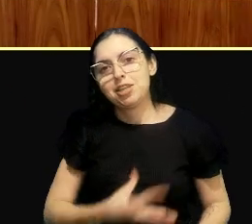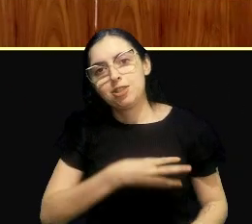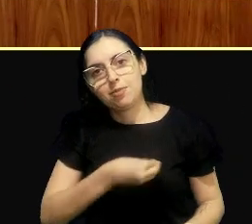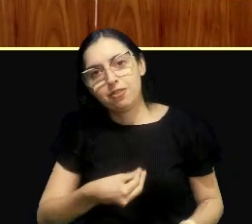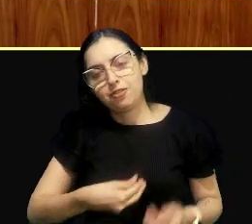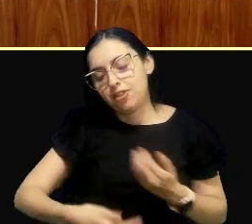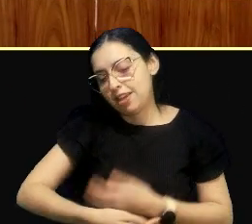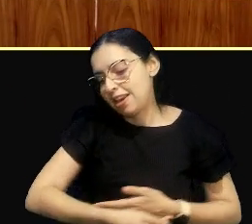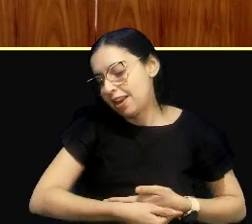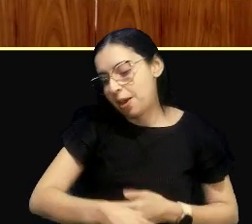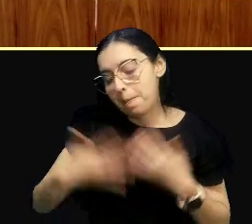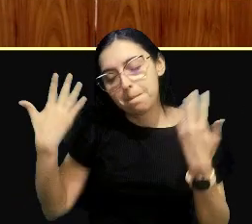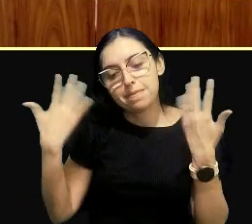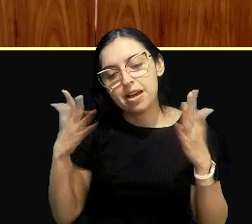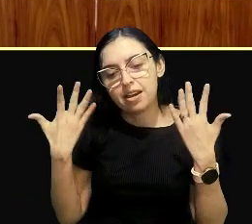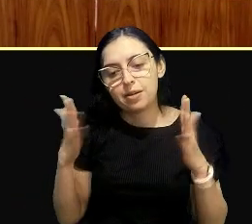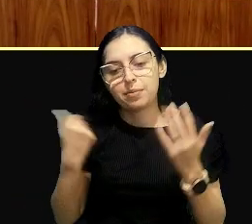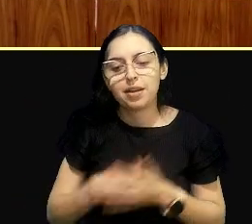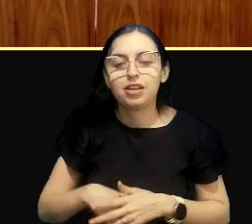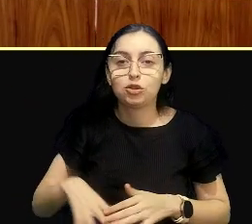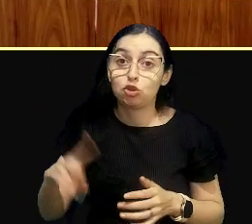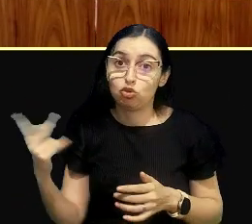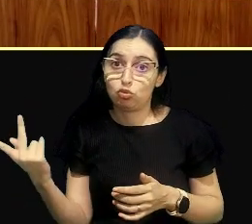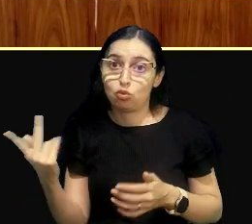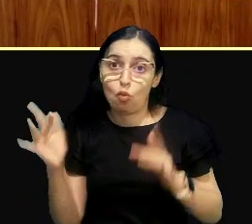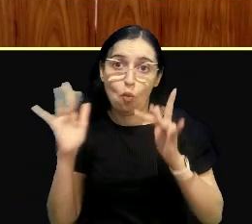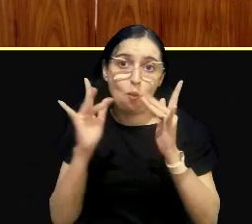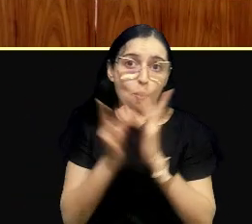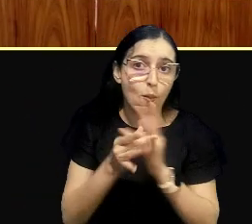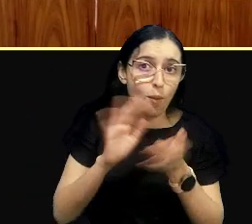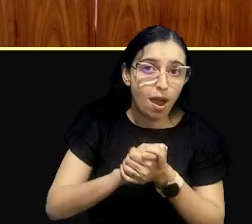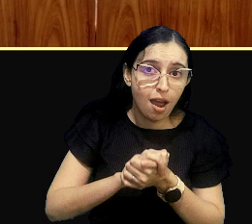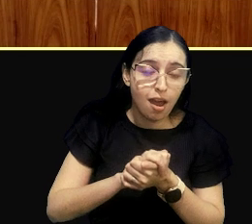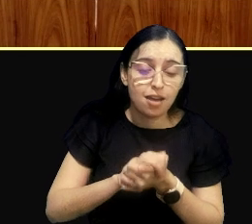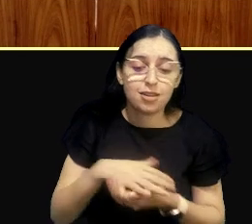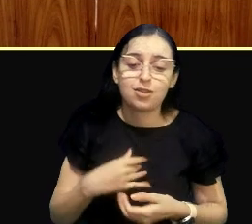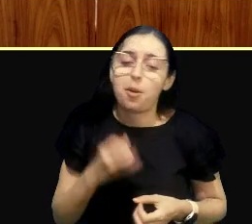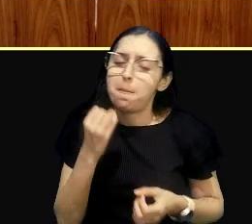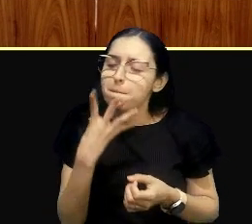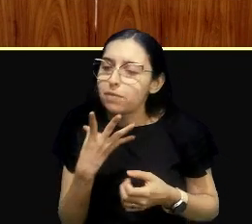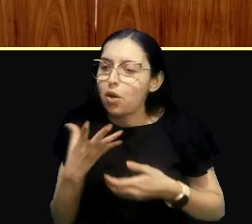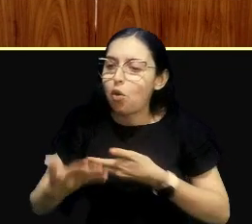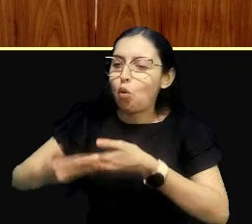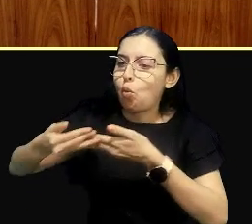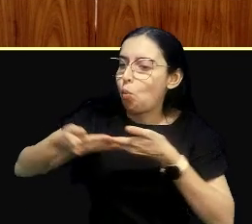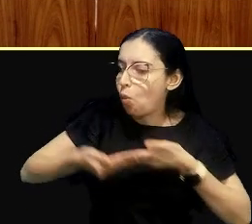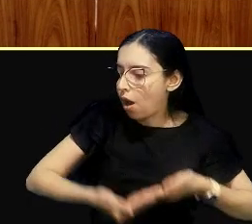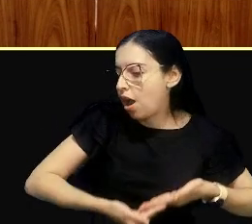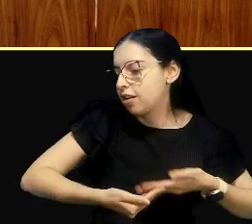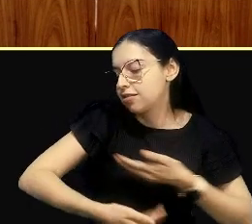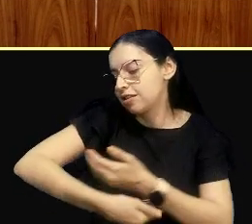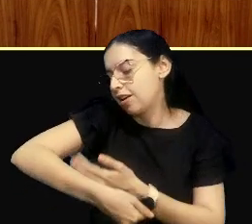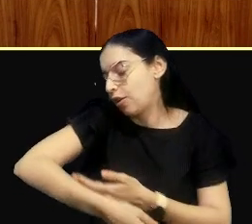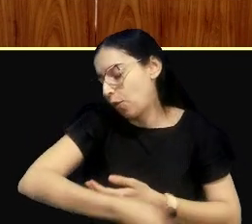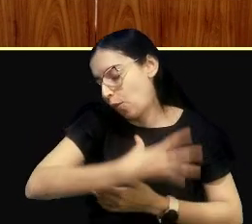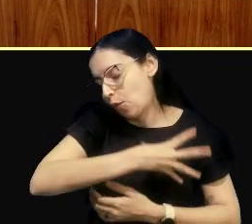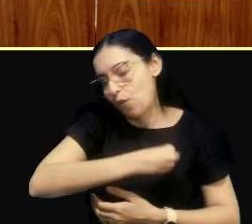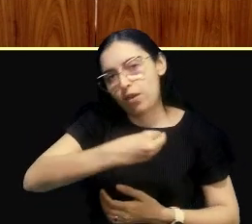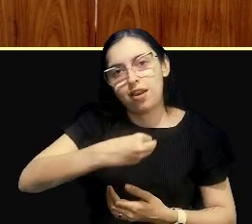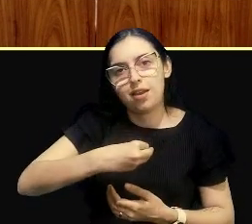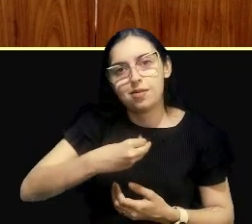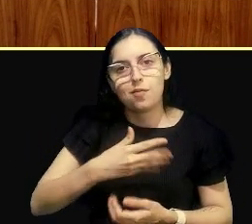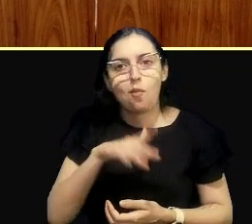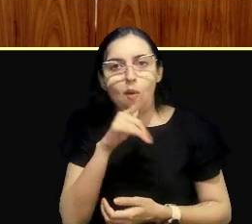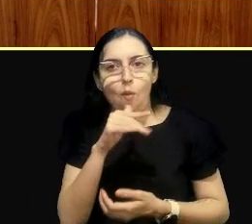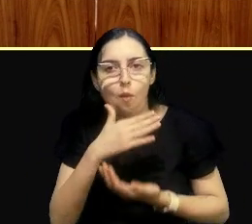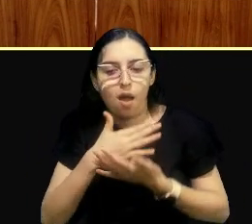parabenizar o casal, é muito bom quando chega um filho em casa, que as águas que